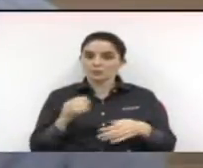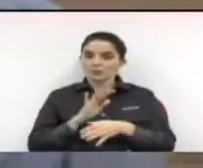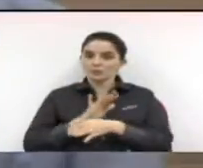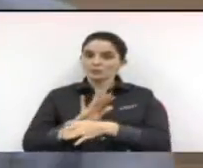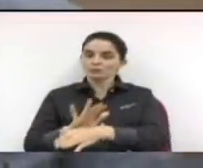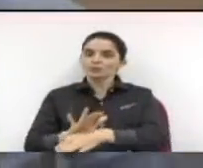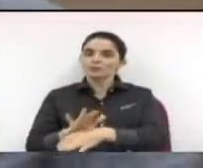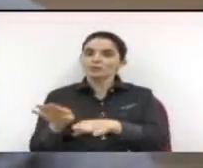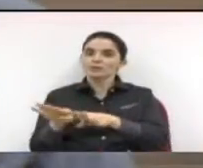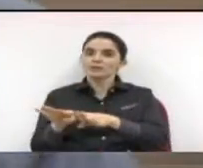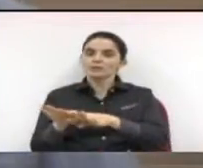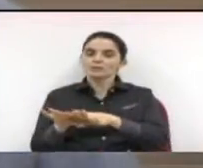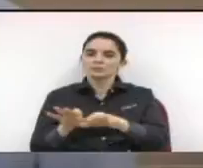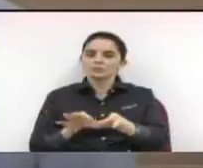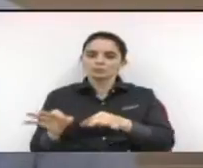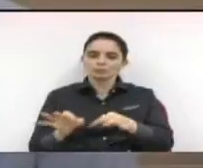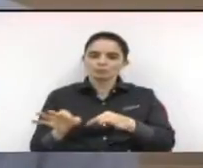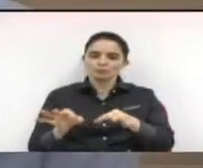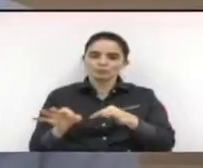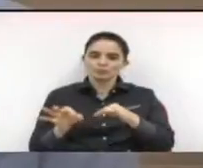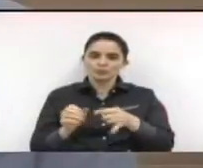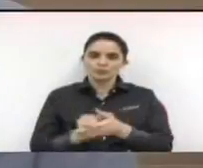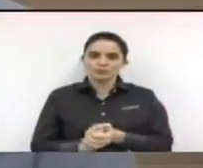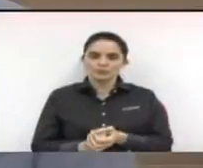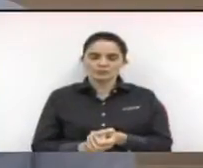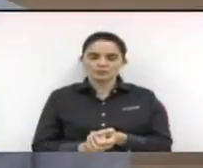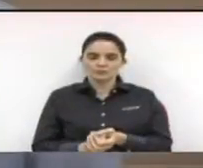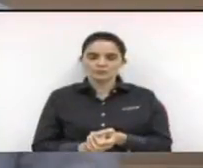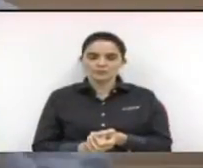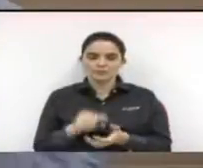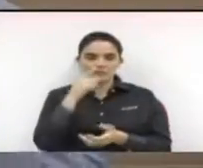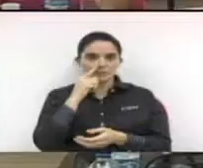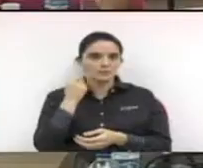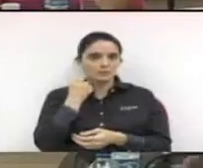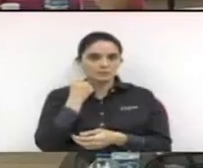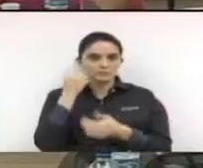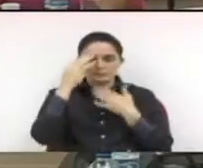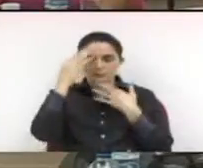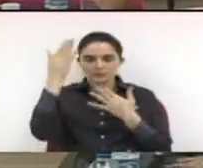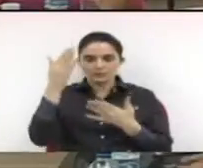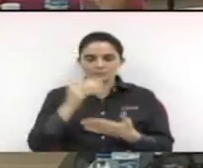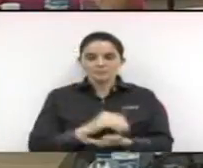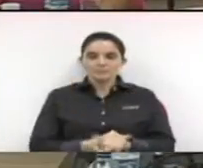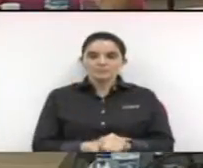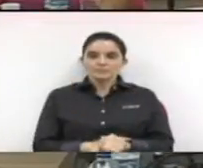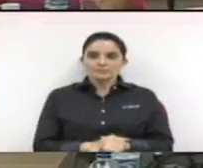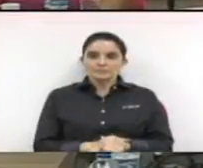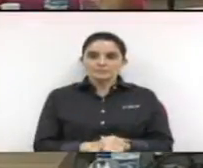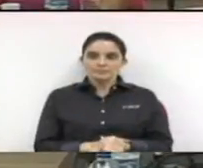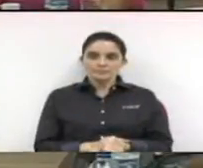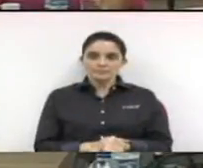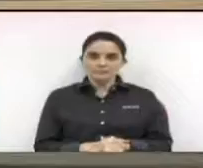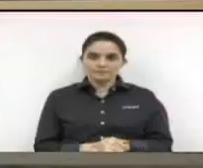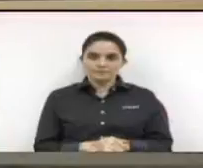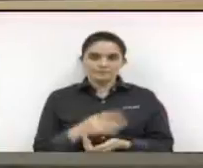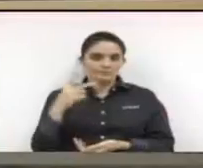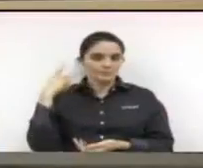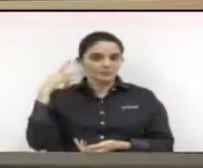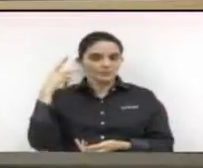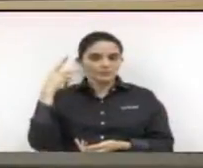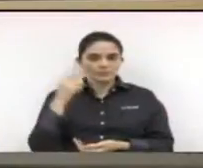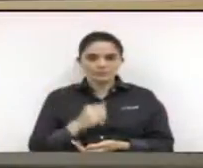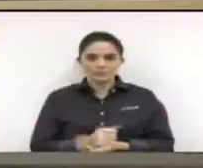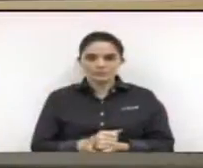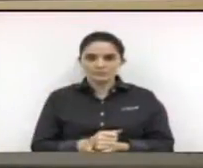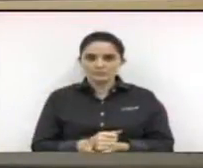iniciativas vindas dele com esse projeto superinteressante do vereador Newton. Muito obrigado, senhor presidente. Mais algum vereador deseja discutir? Vereador